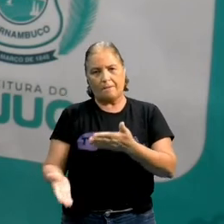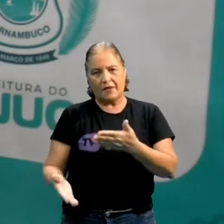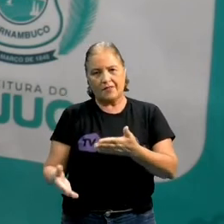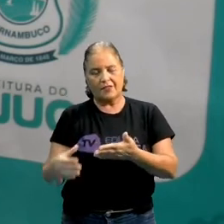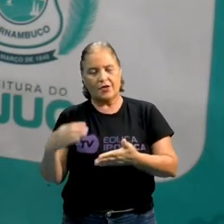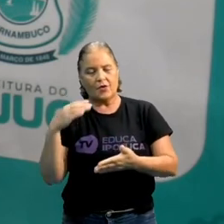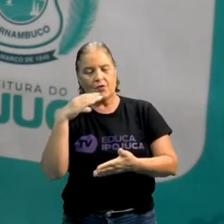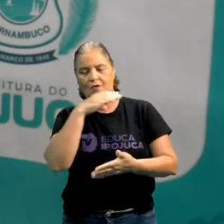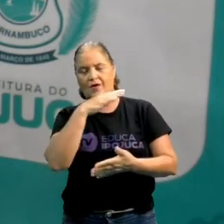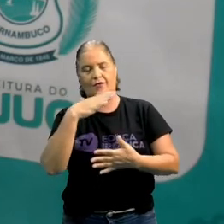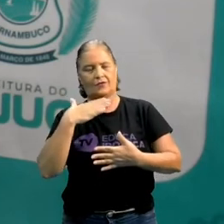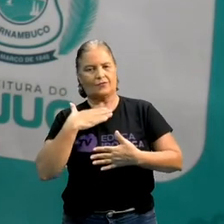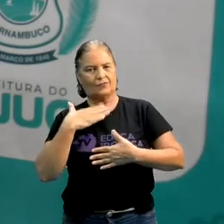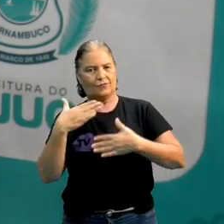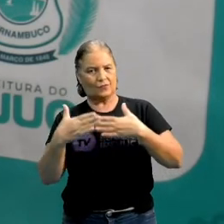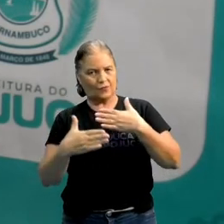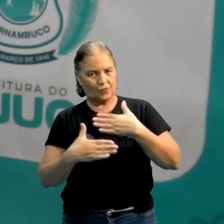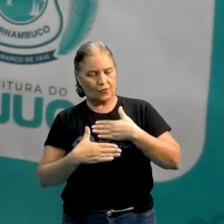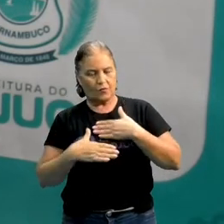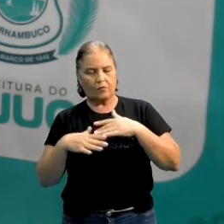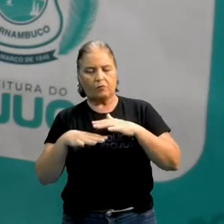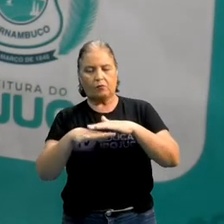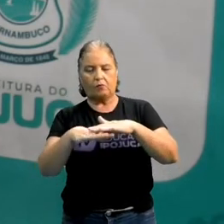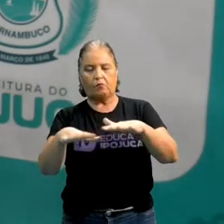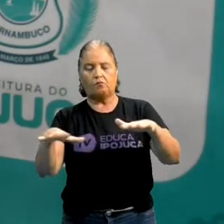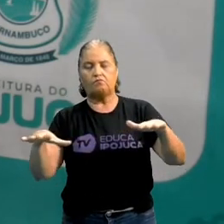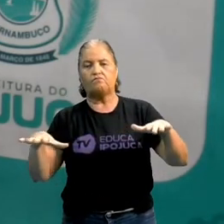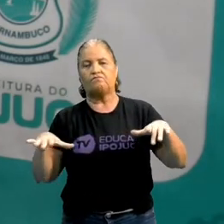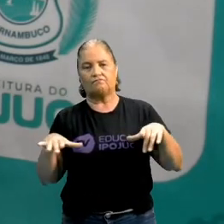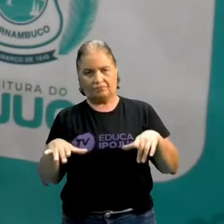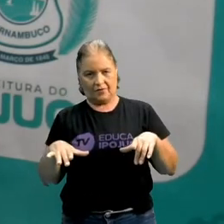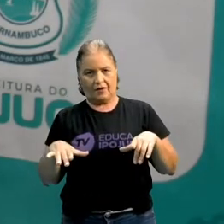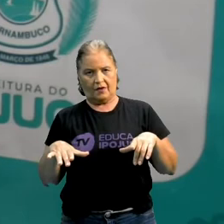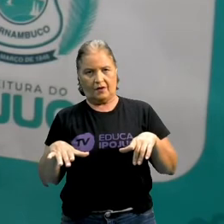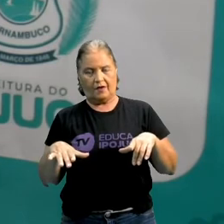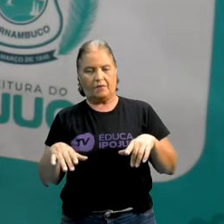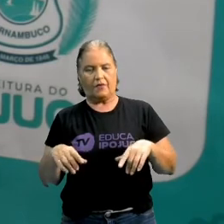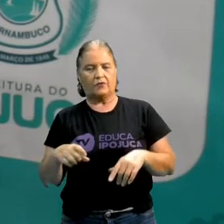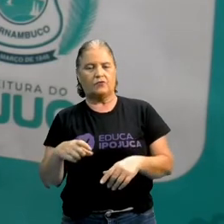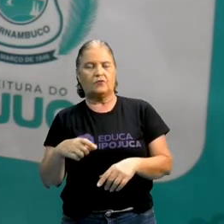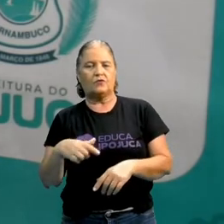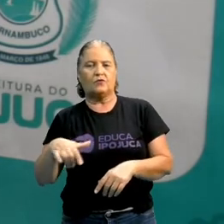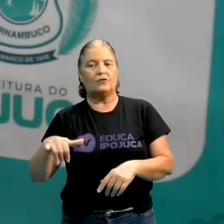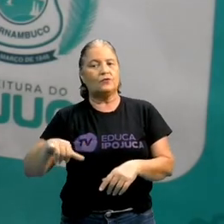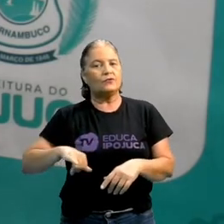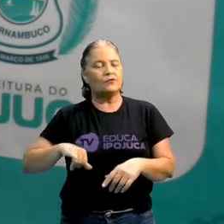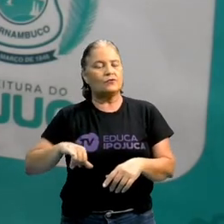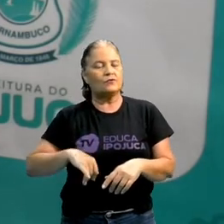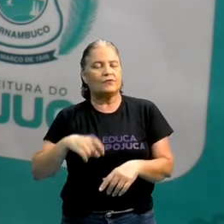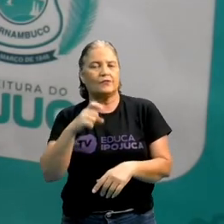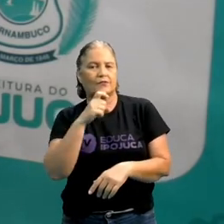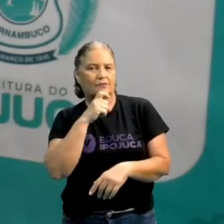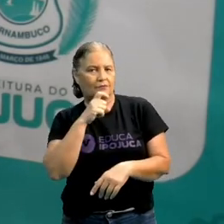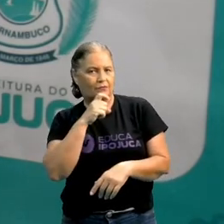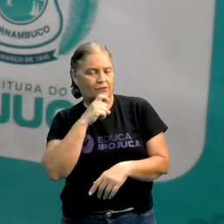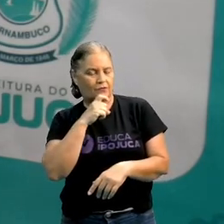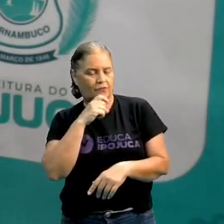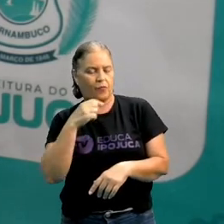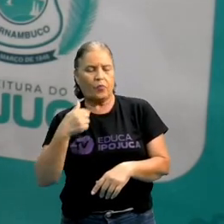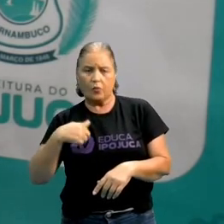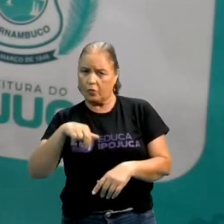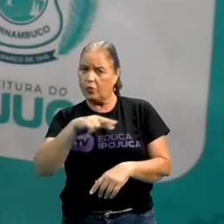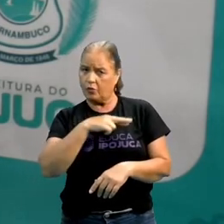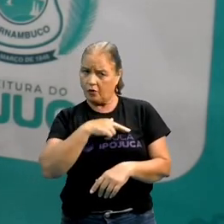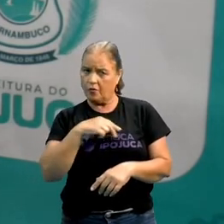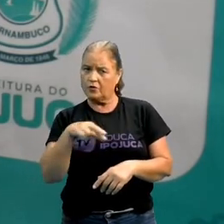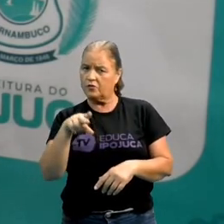natural para o ambiente. E, com isso, ele sofre com frio. Nós mesmos, seres humanos. Apesar da